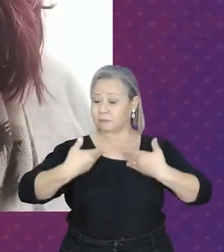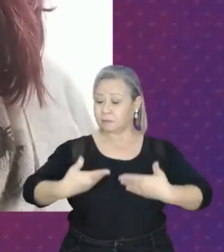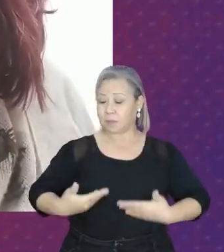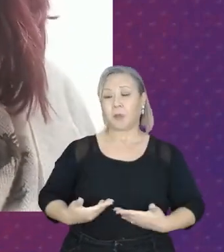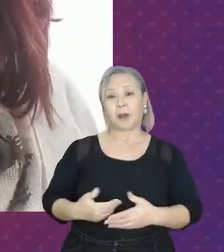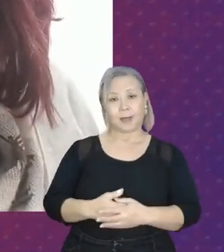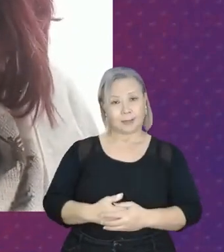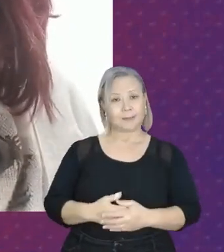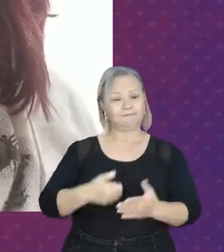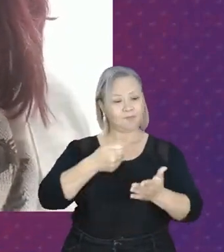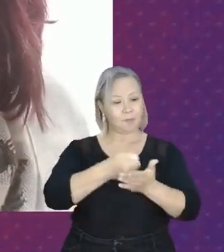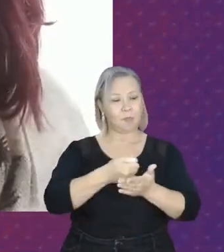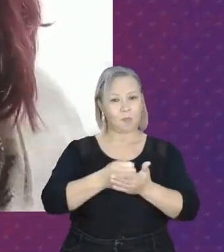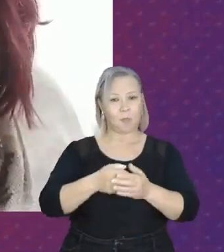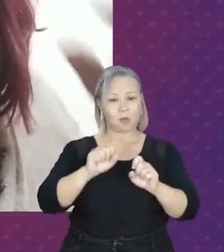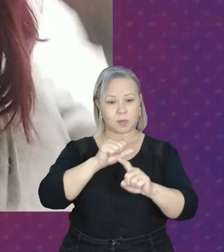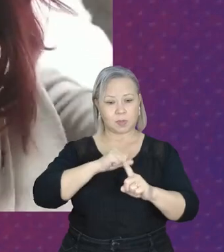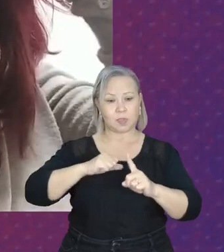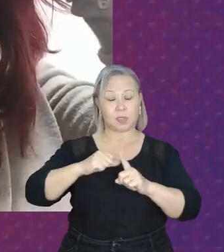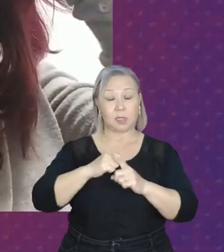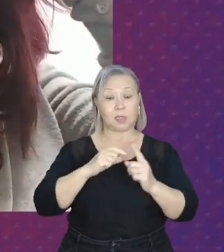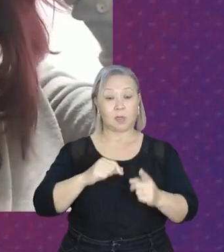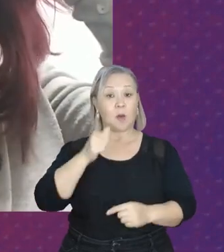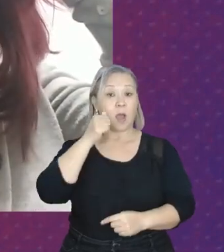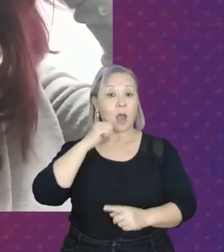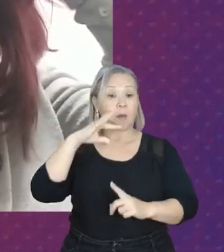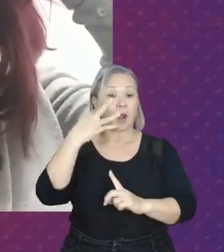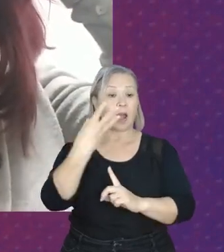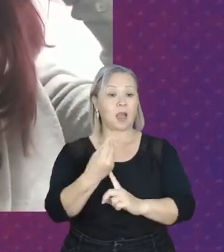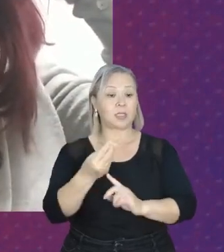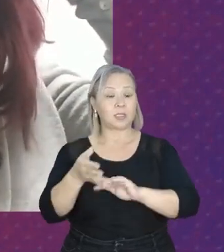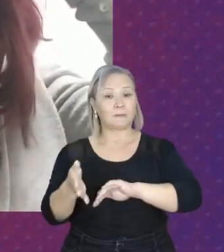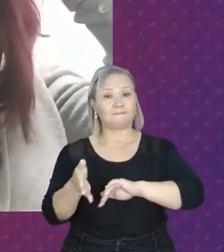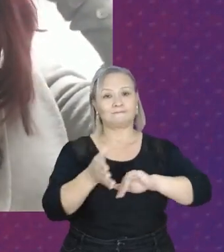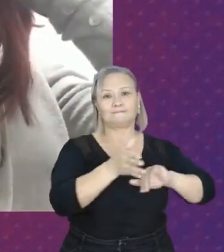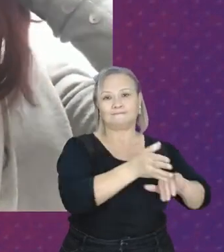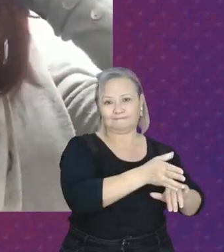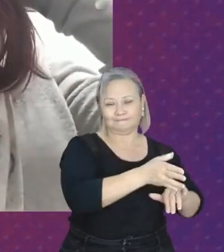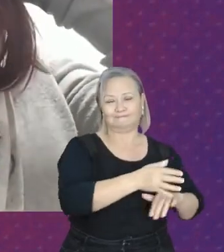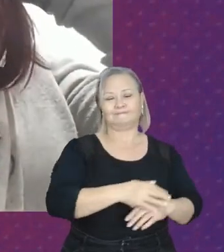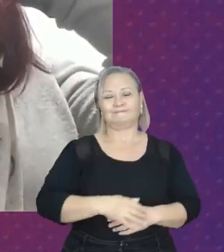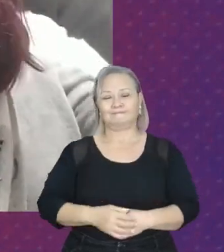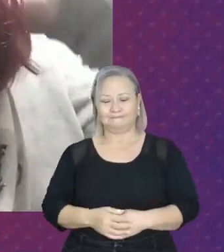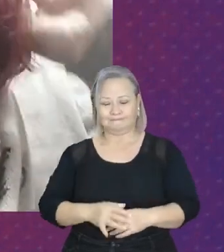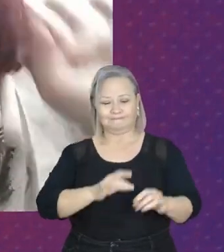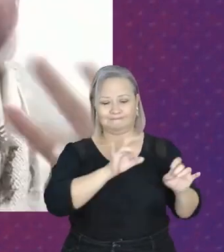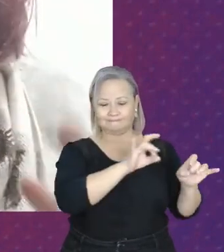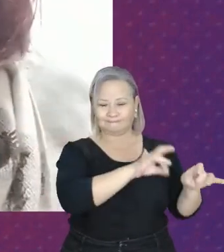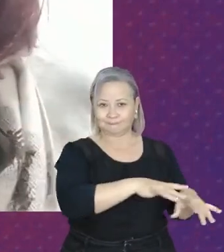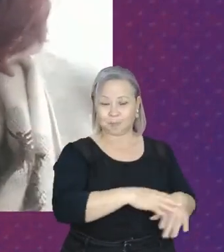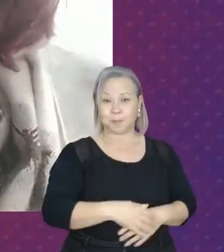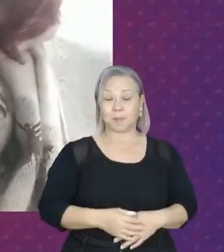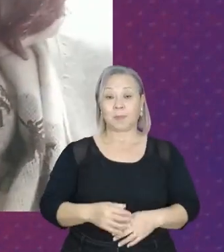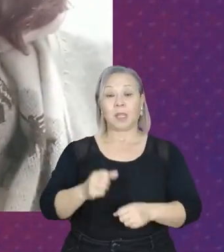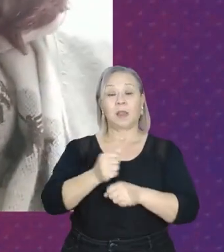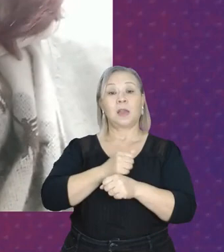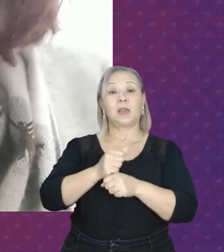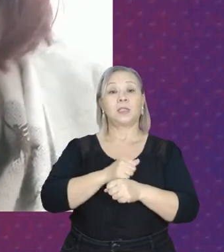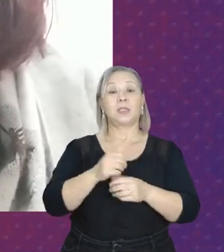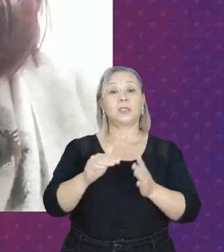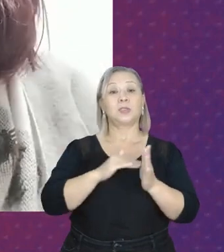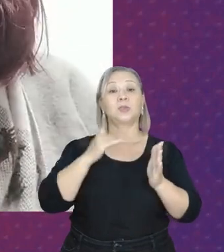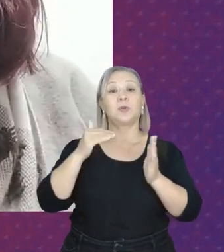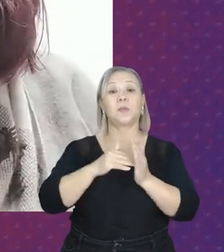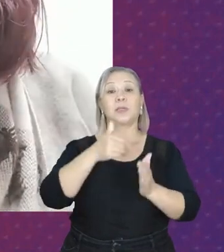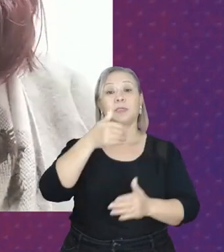Então, dessa forma, a mulher artista é colocada de lado. Esse ano a gente completa 100 anos da